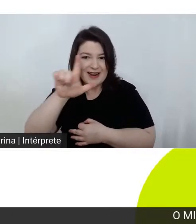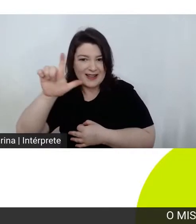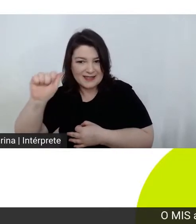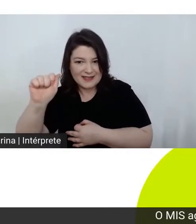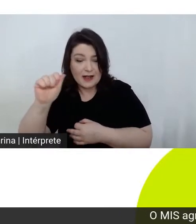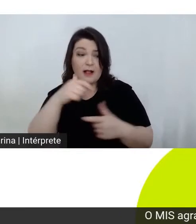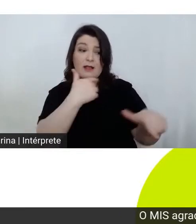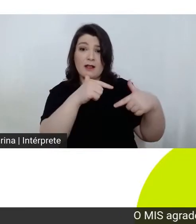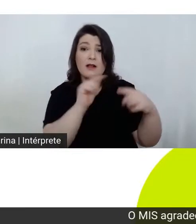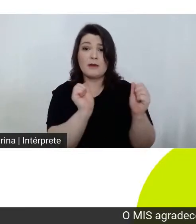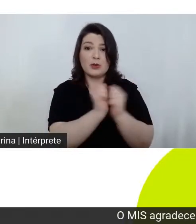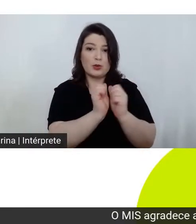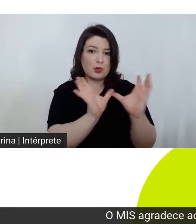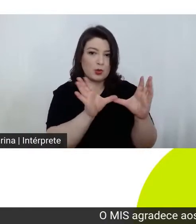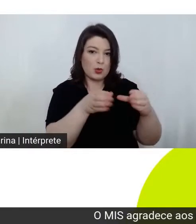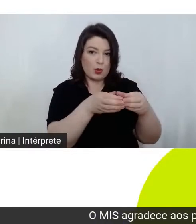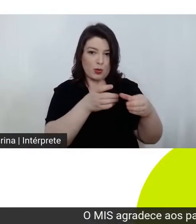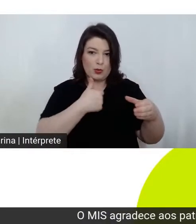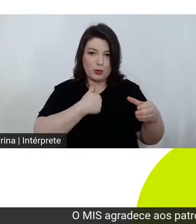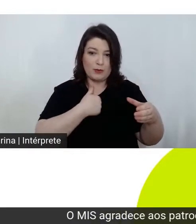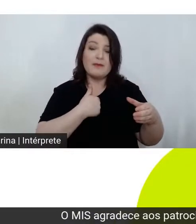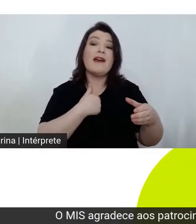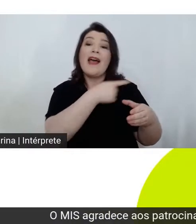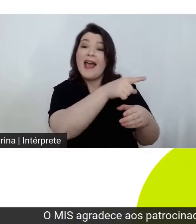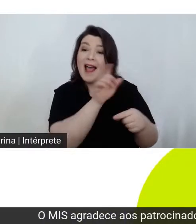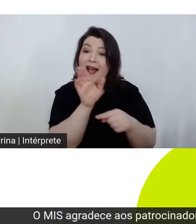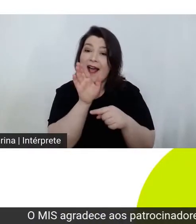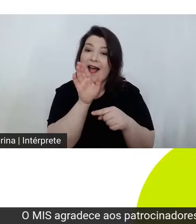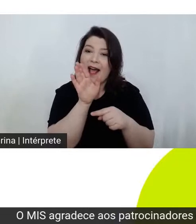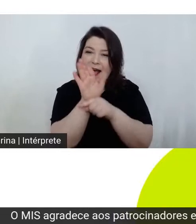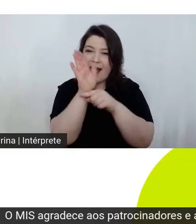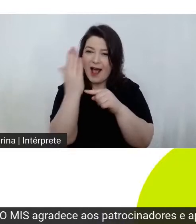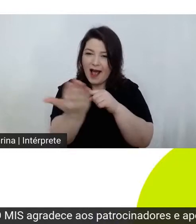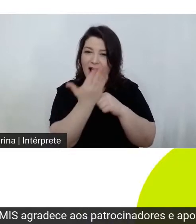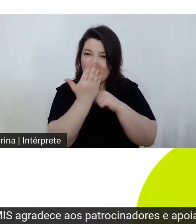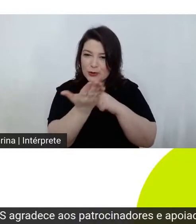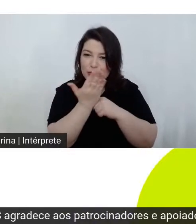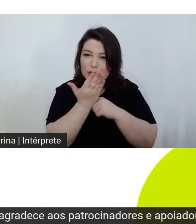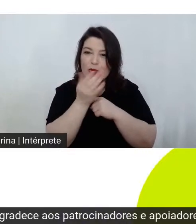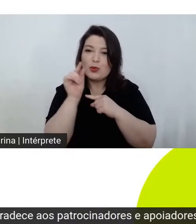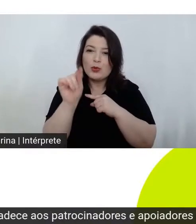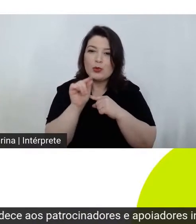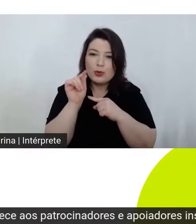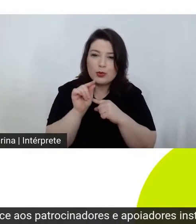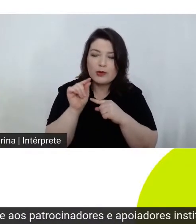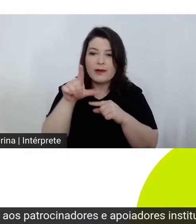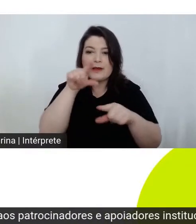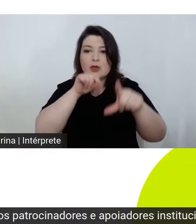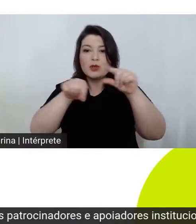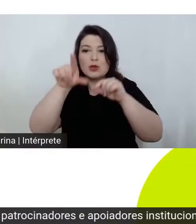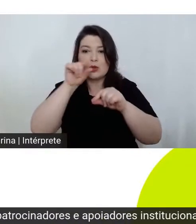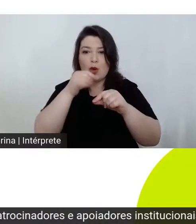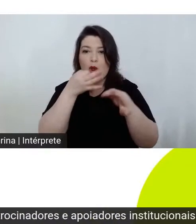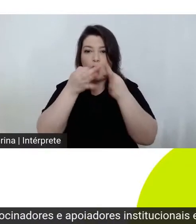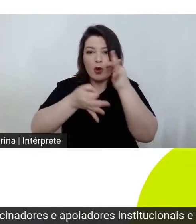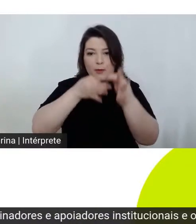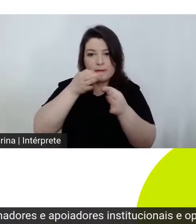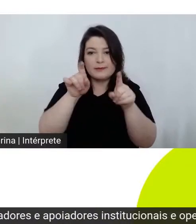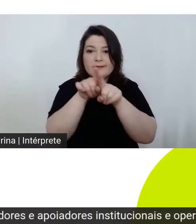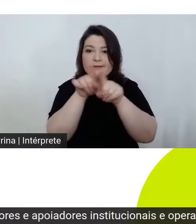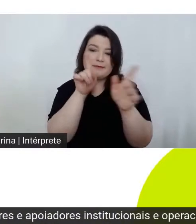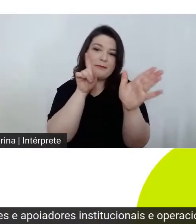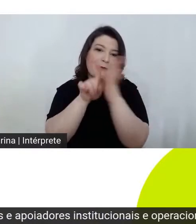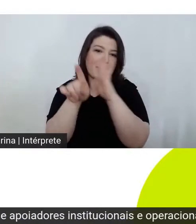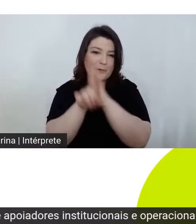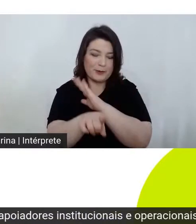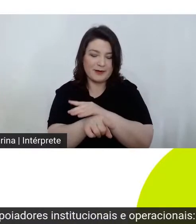gente, para me ajudar na seleção dos comentários e na seleção aqui das perguntas, porque